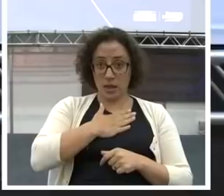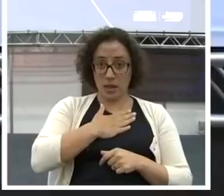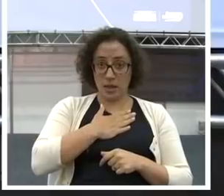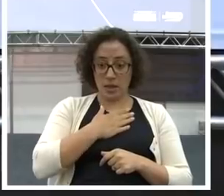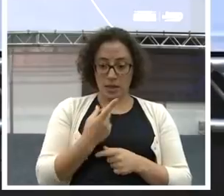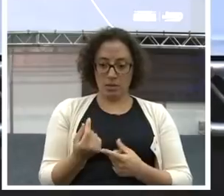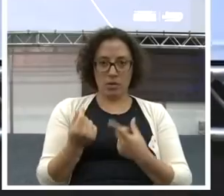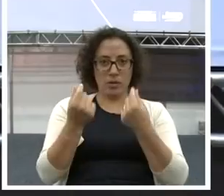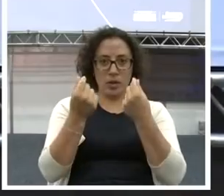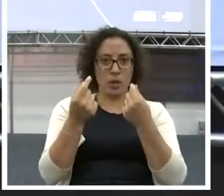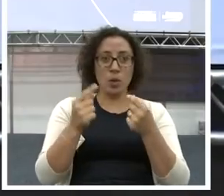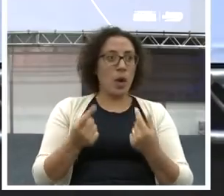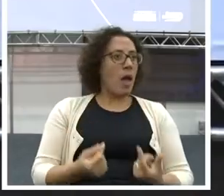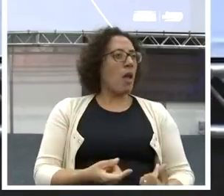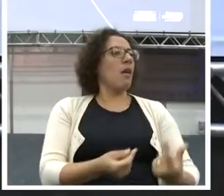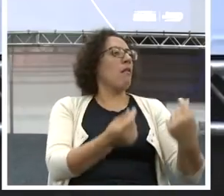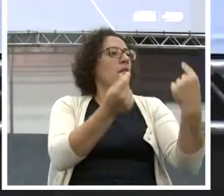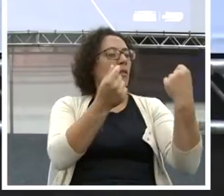riqueza.